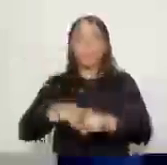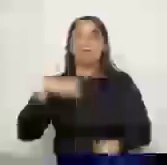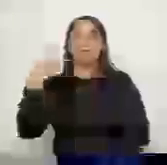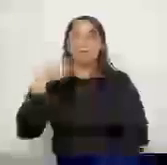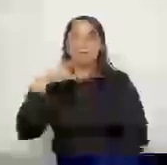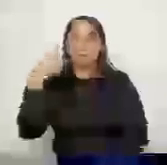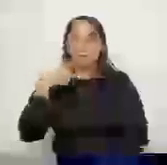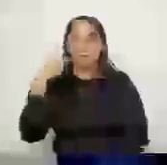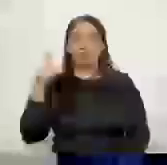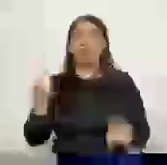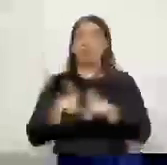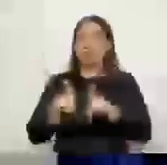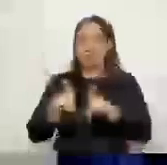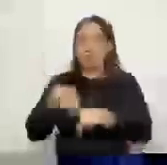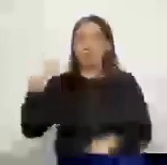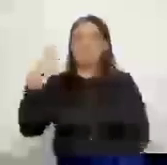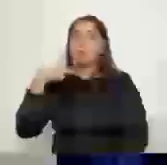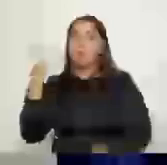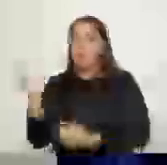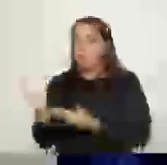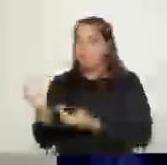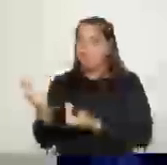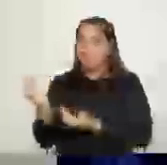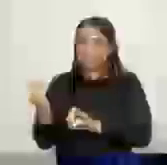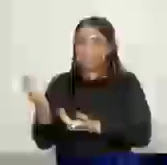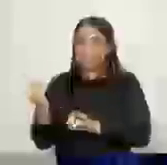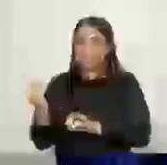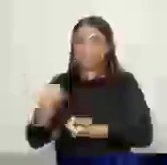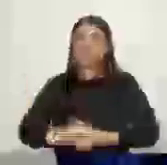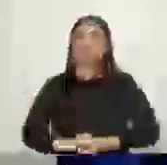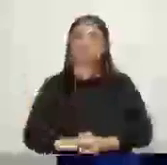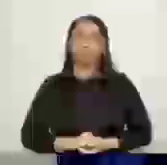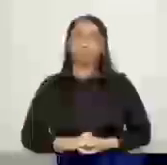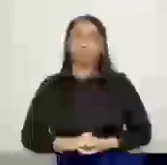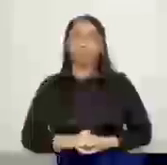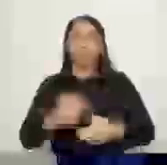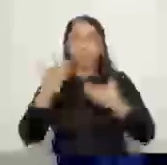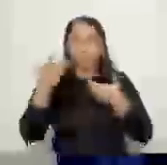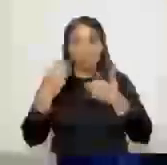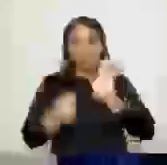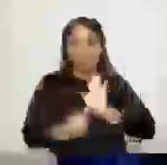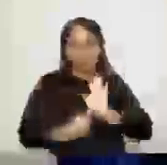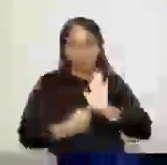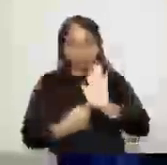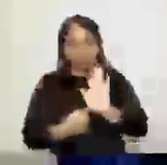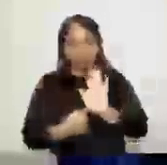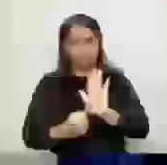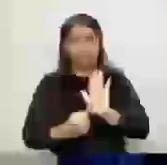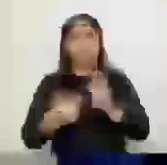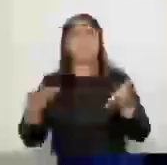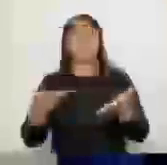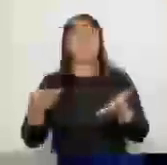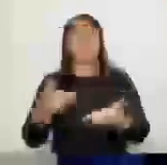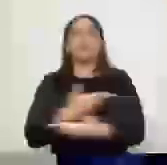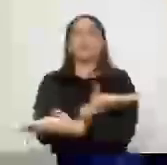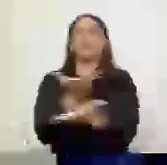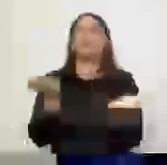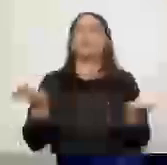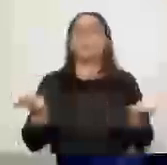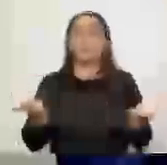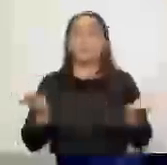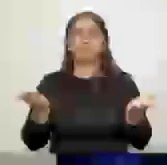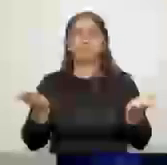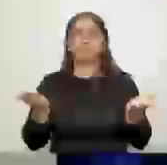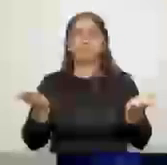reportar a vocês com o maior papel que nós, vereadores, e que agora vocês têm. Eu sempre subo